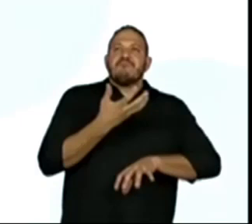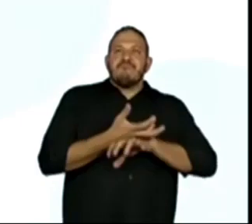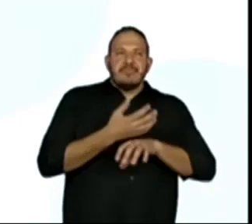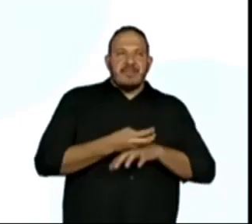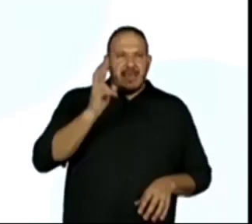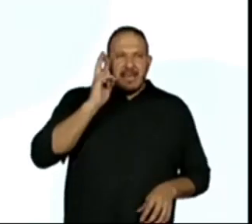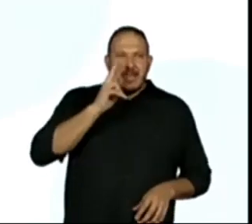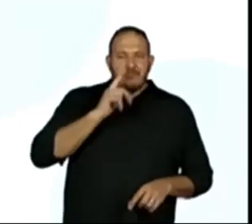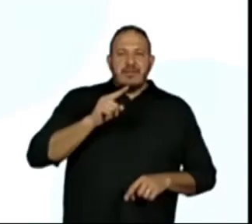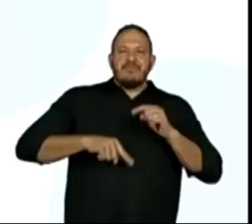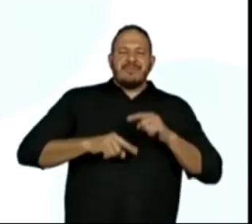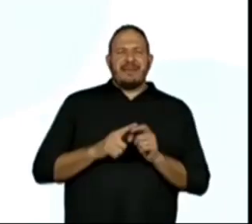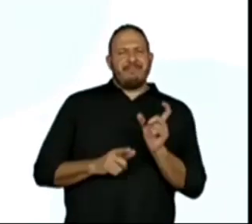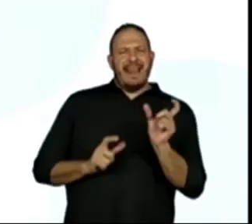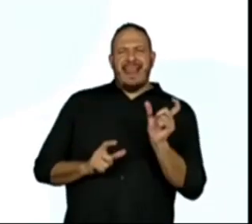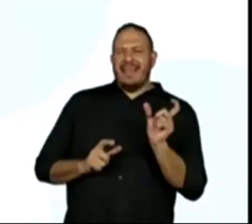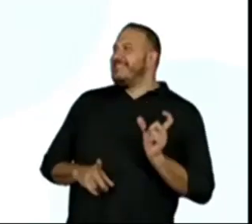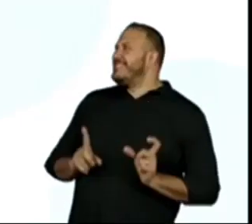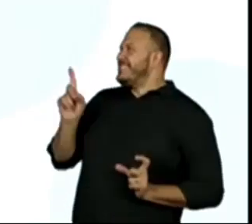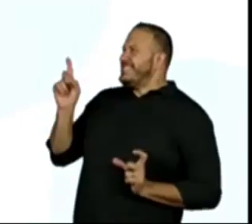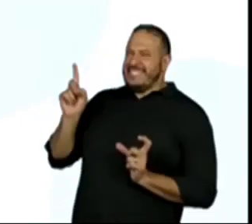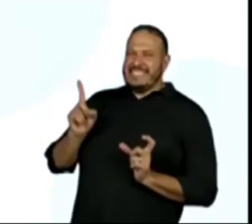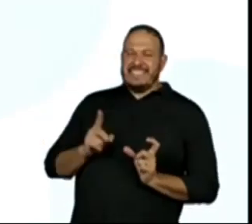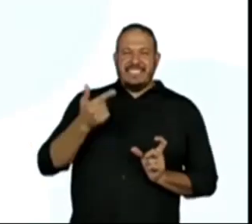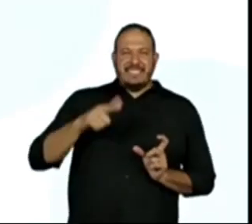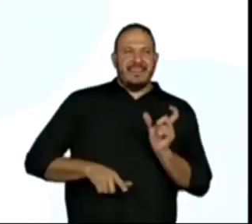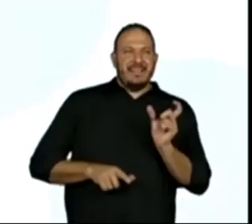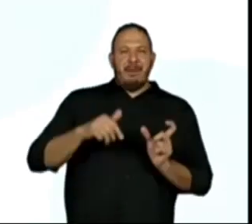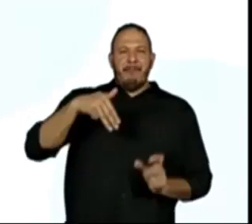Lembra que eu já enrosquei nessa palavra? Vou de novo.